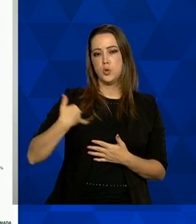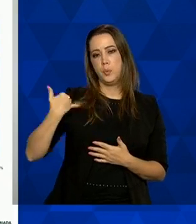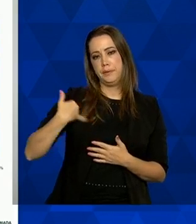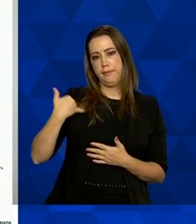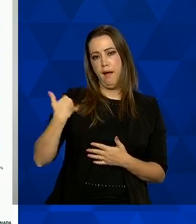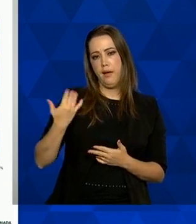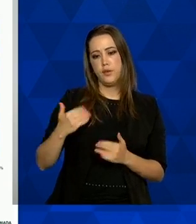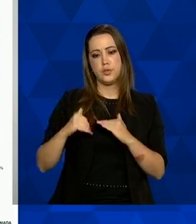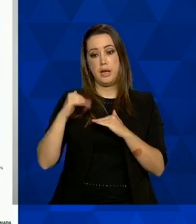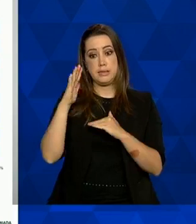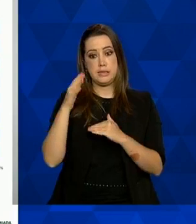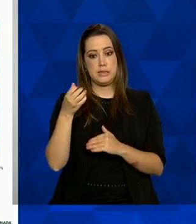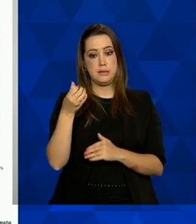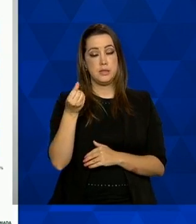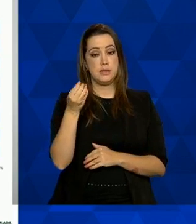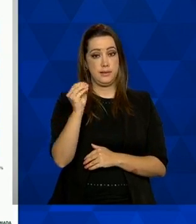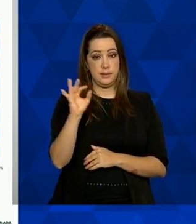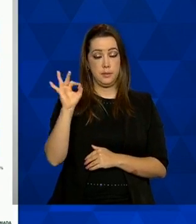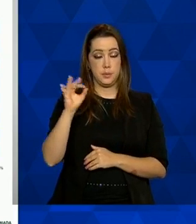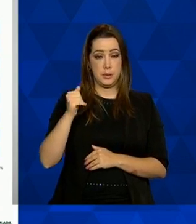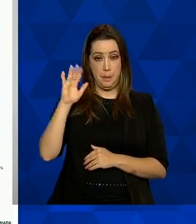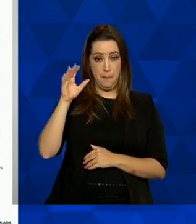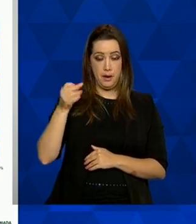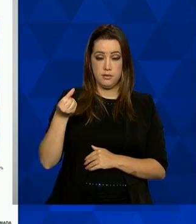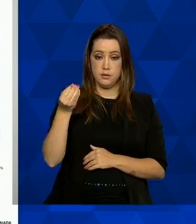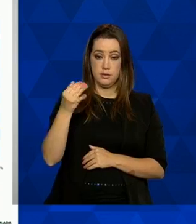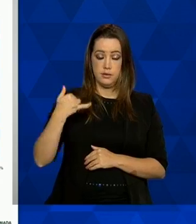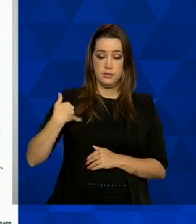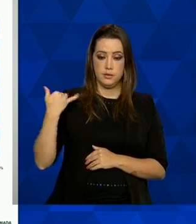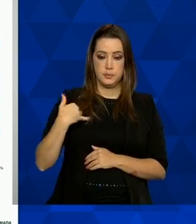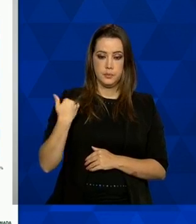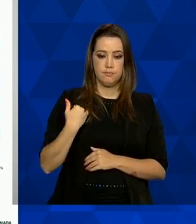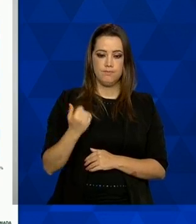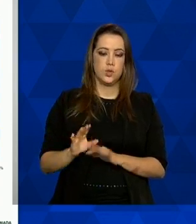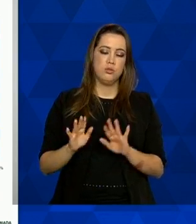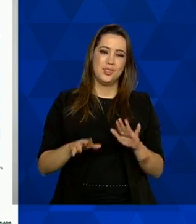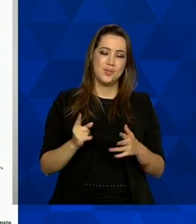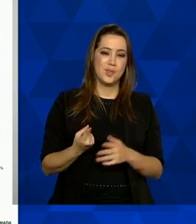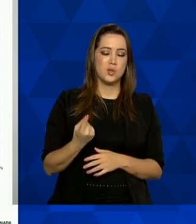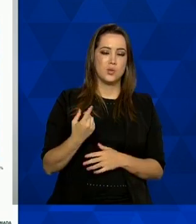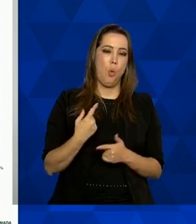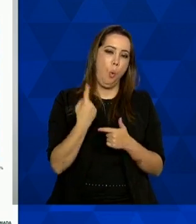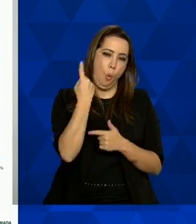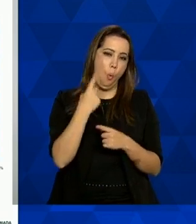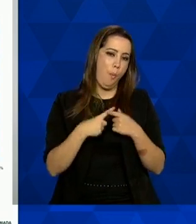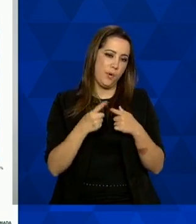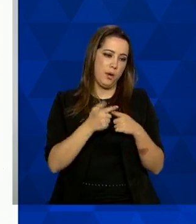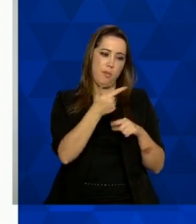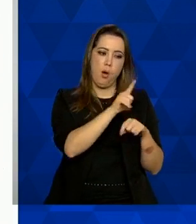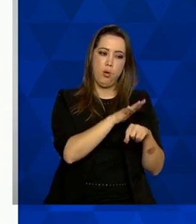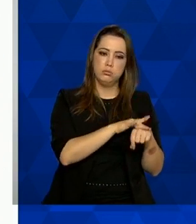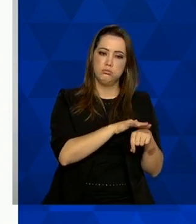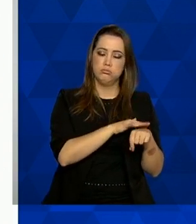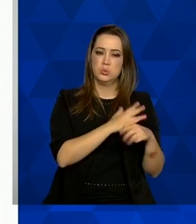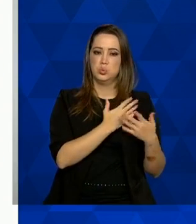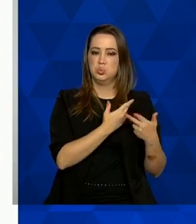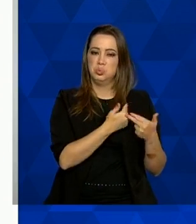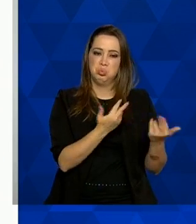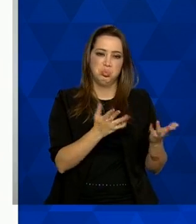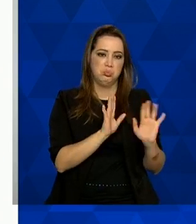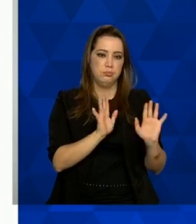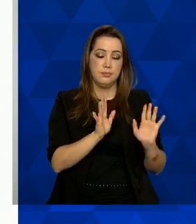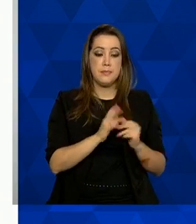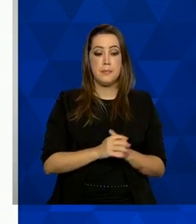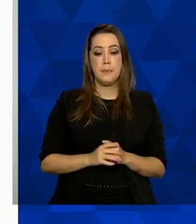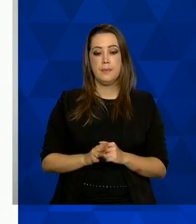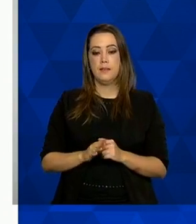acima de 60 anos e 62% apresentam pelo menos um fator de risco próximo o